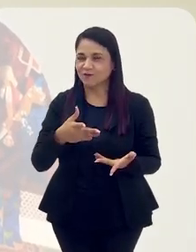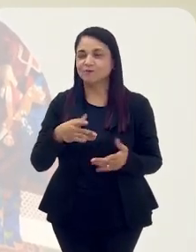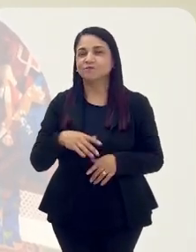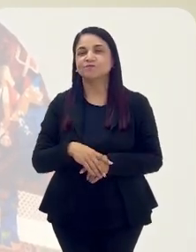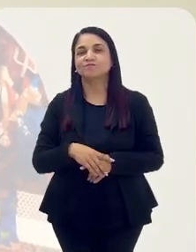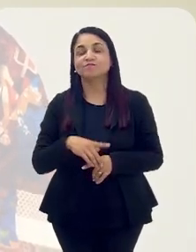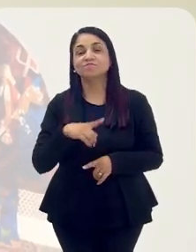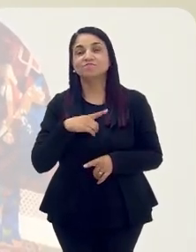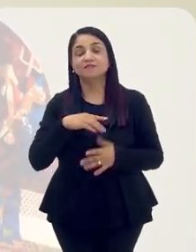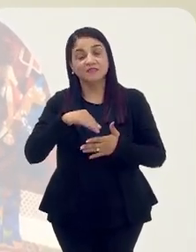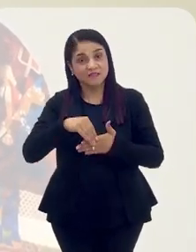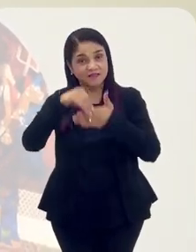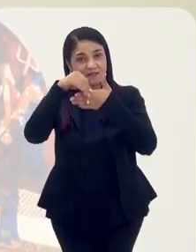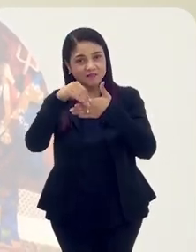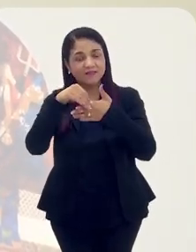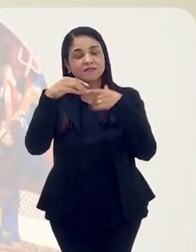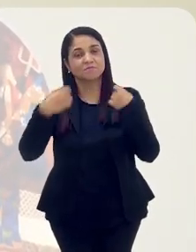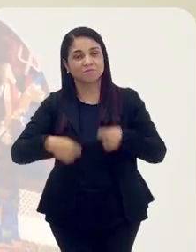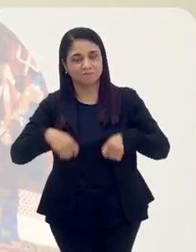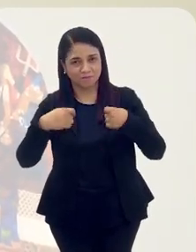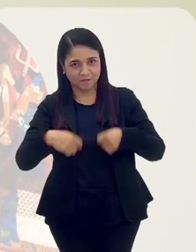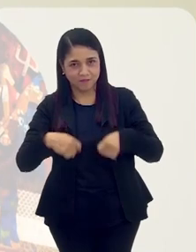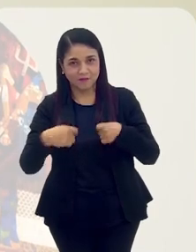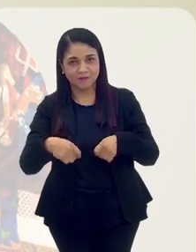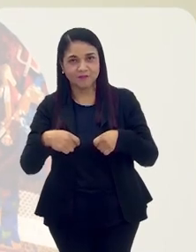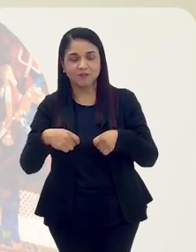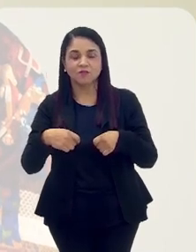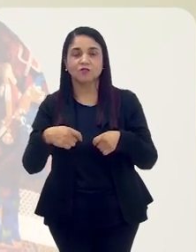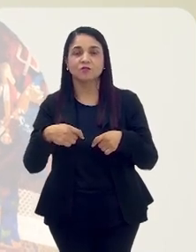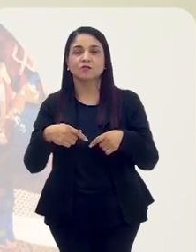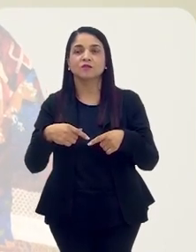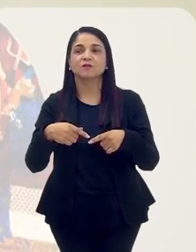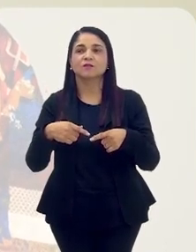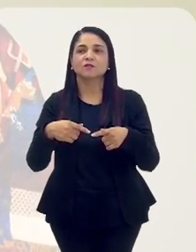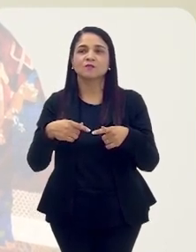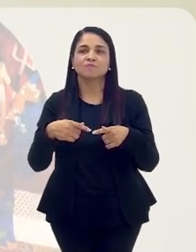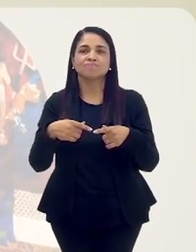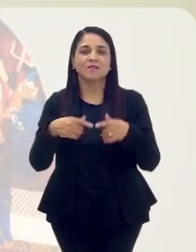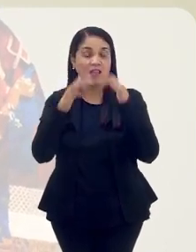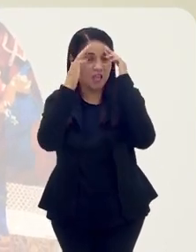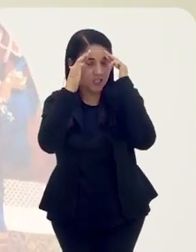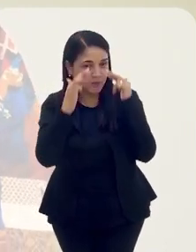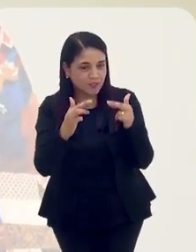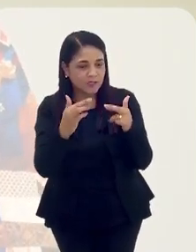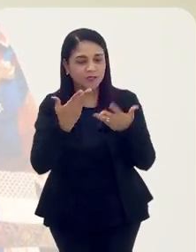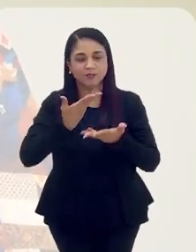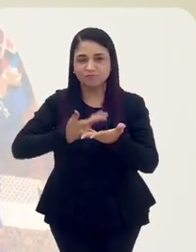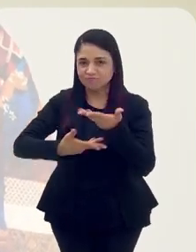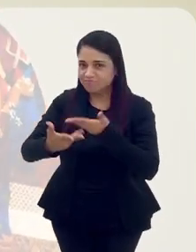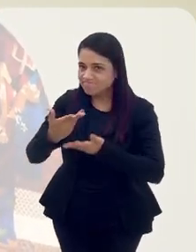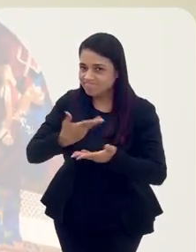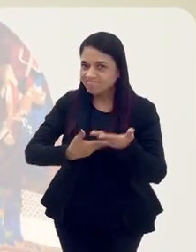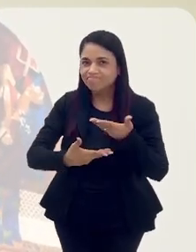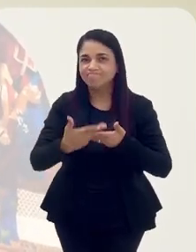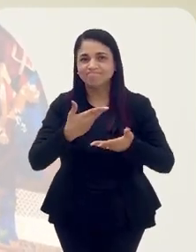as lideranças, deveriam, de uma forma cordial, amistosa,